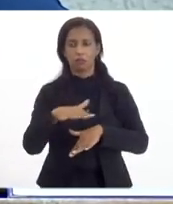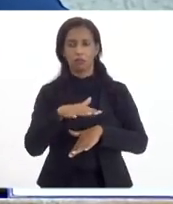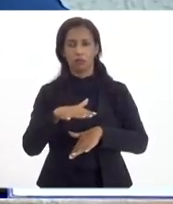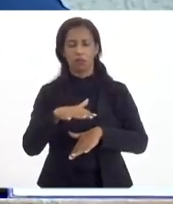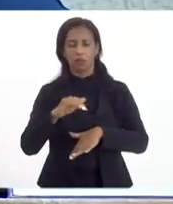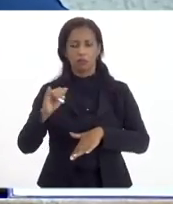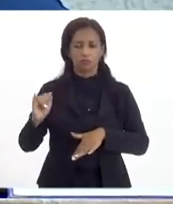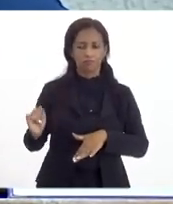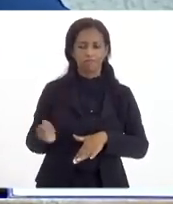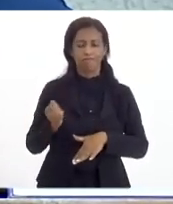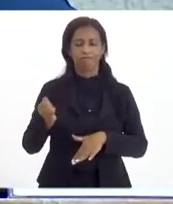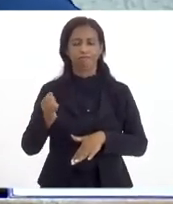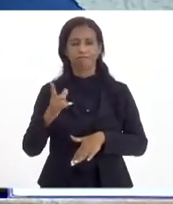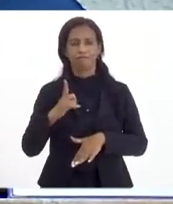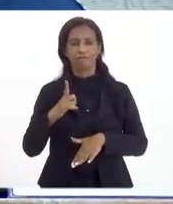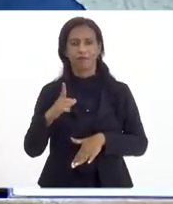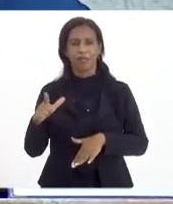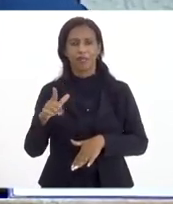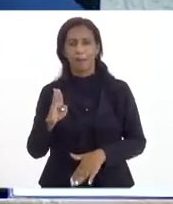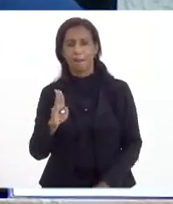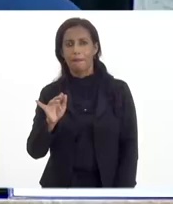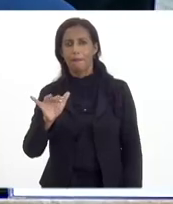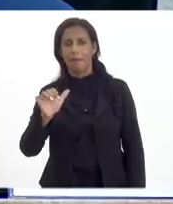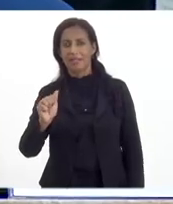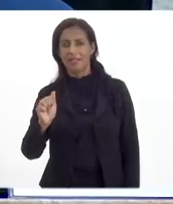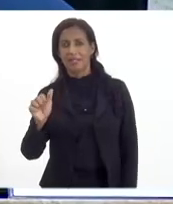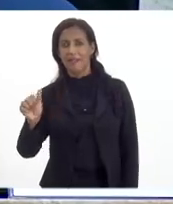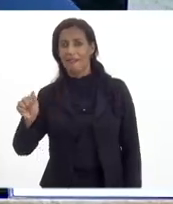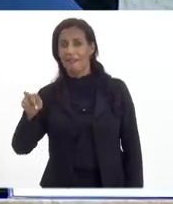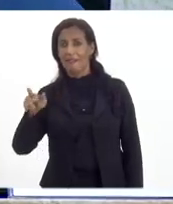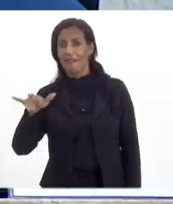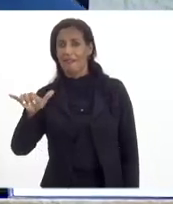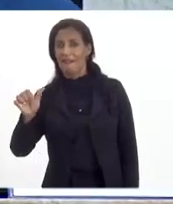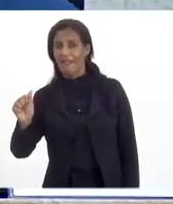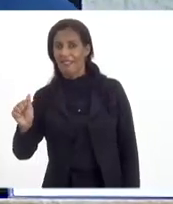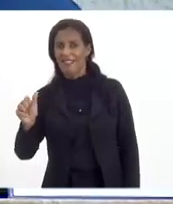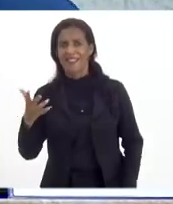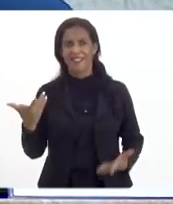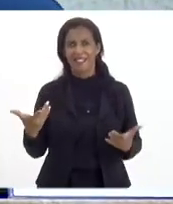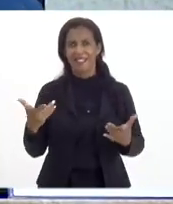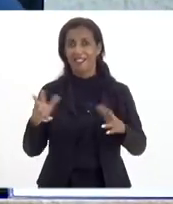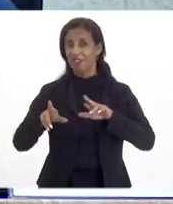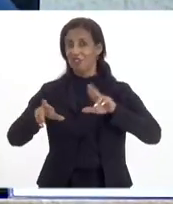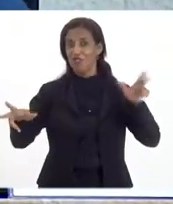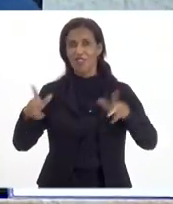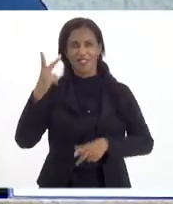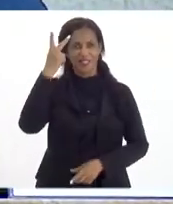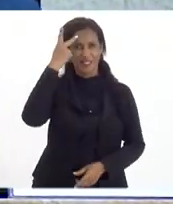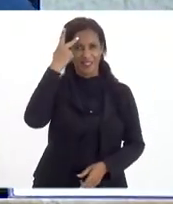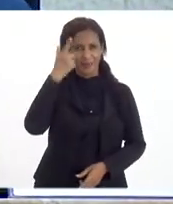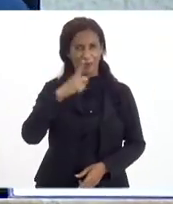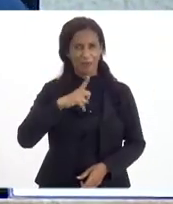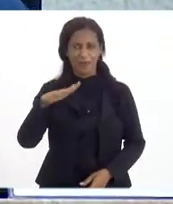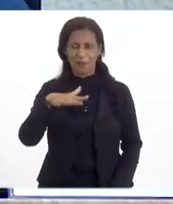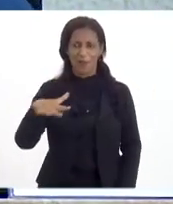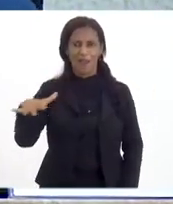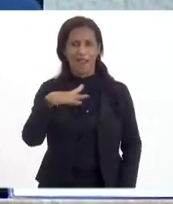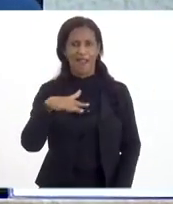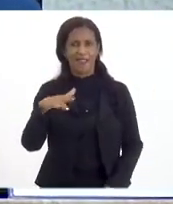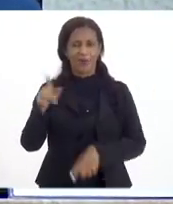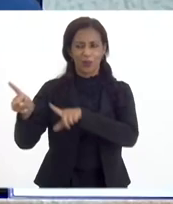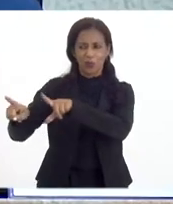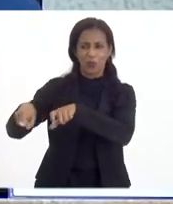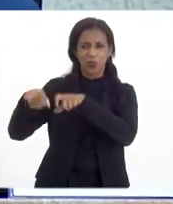possibilidade de utilização da bacia aérea ainda, não está sobrecarregado como São Paulo. Temos áreas, áreas rurais,